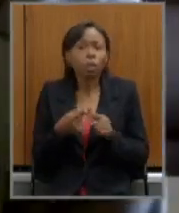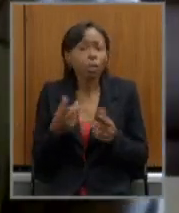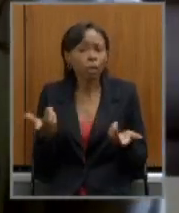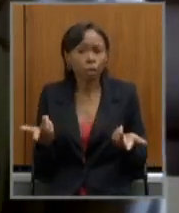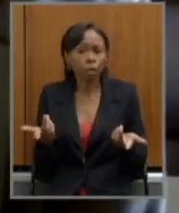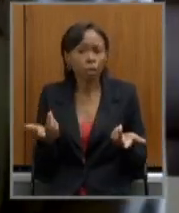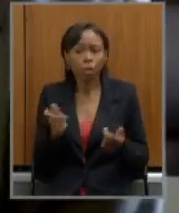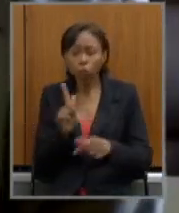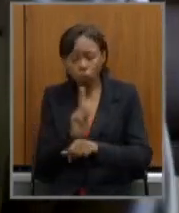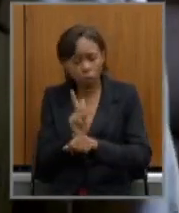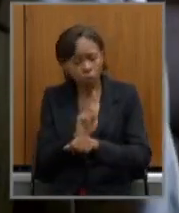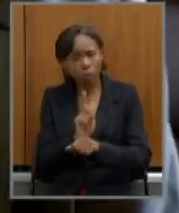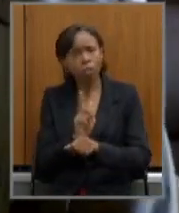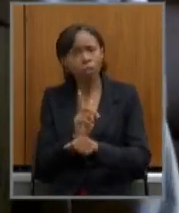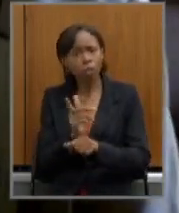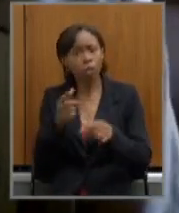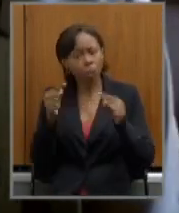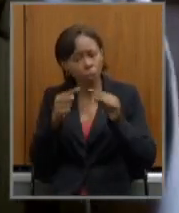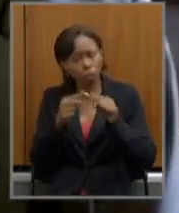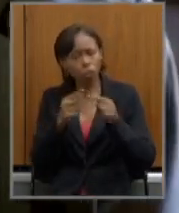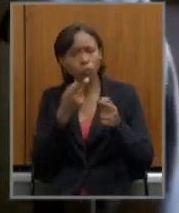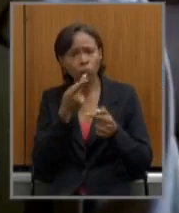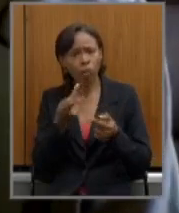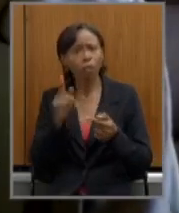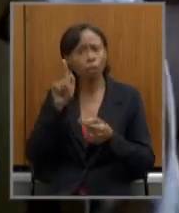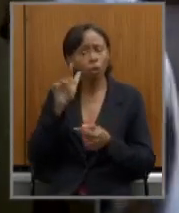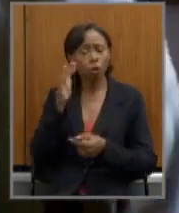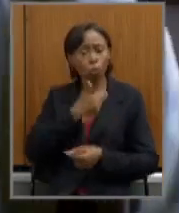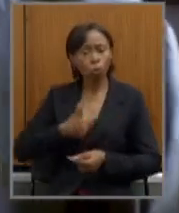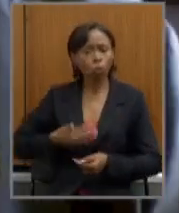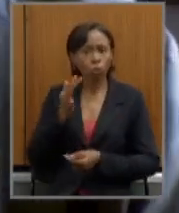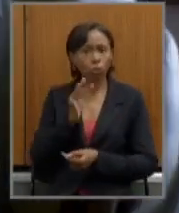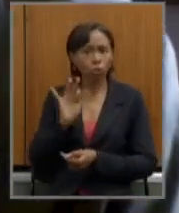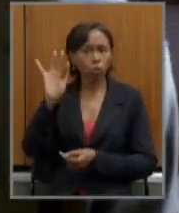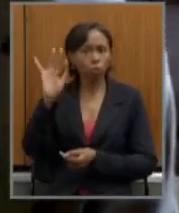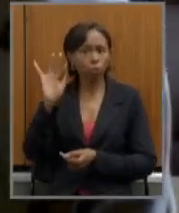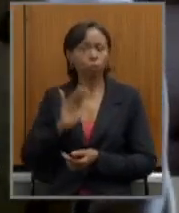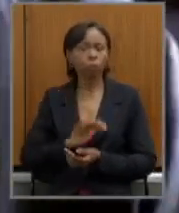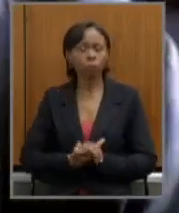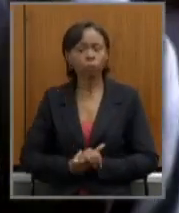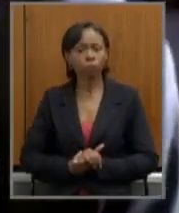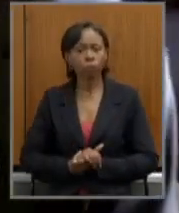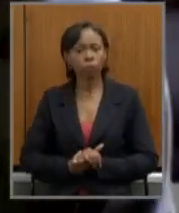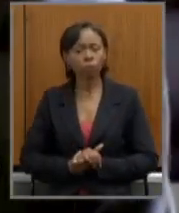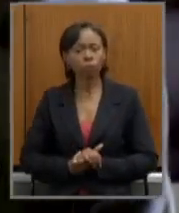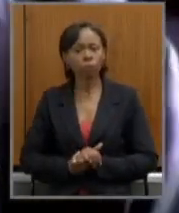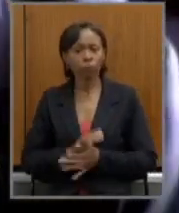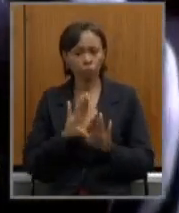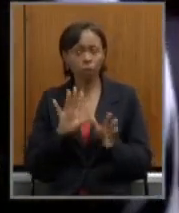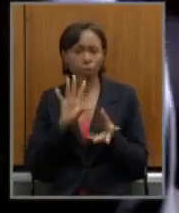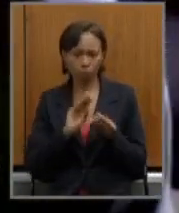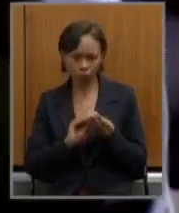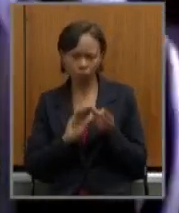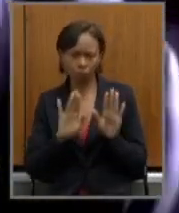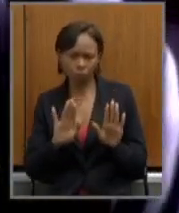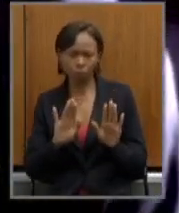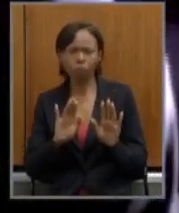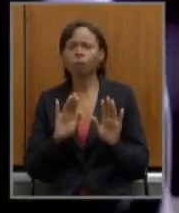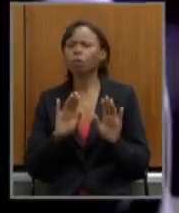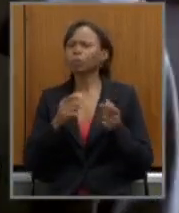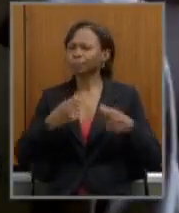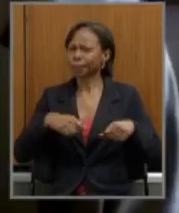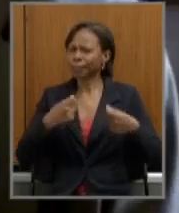gestão desse time junto ao governo federal conclua o deputado Virgílio e assim eu termino devem ser feitas